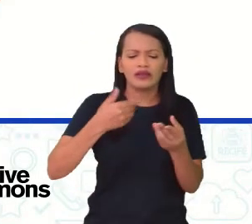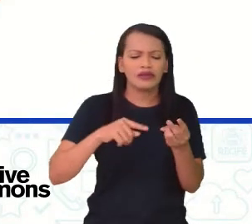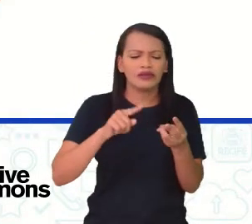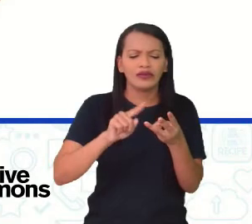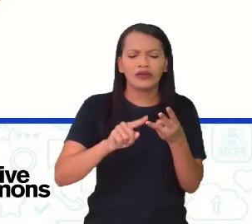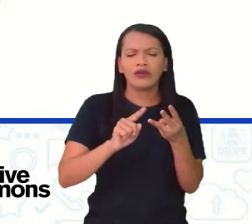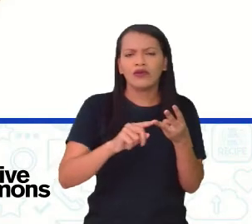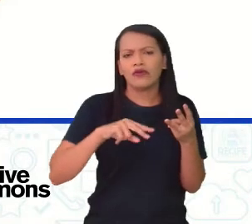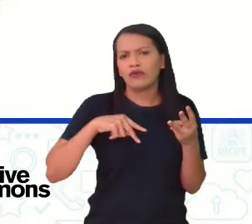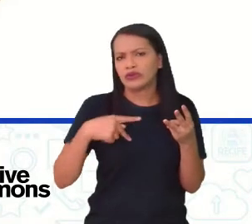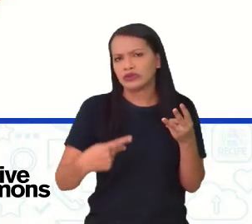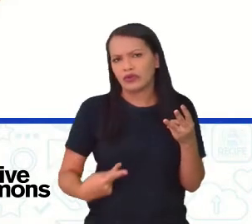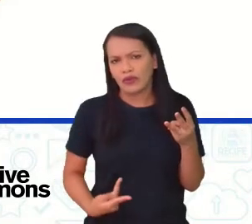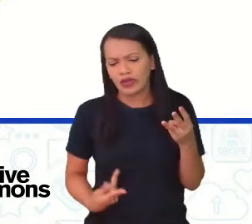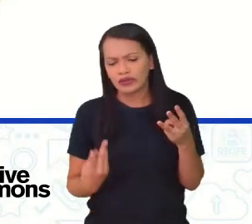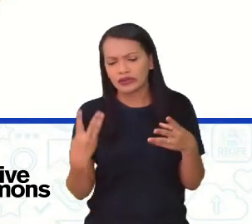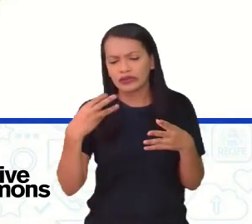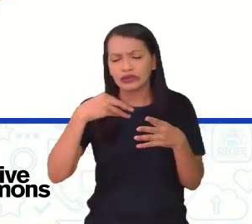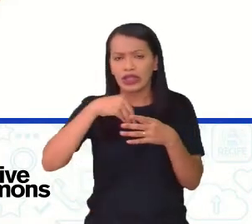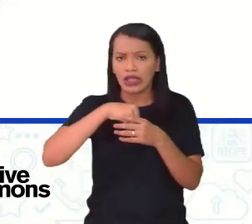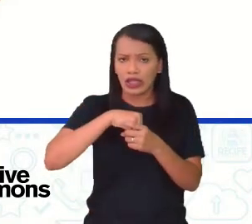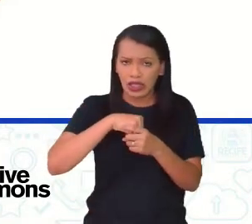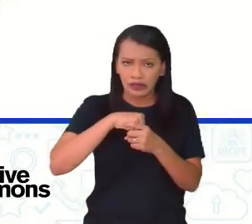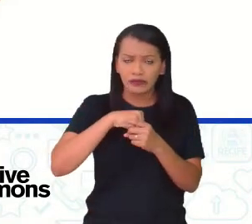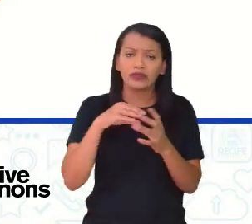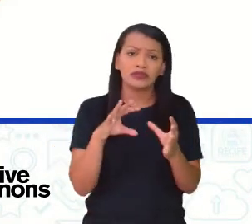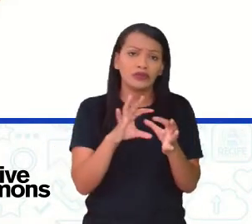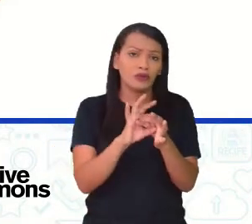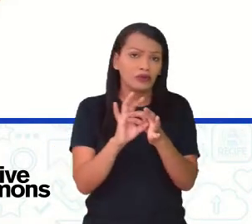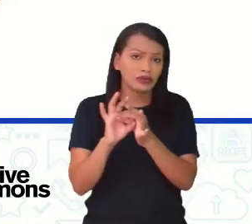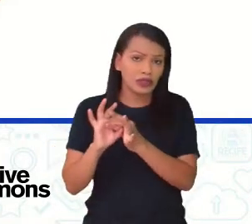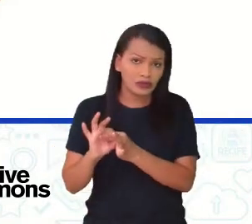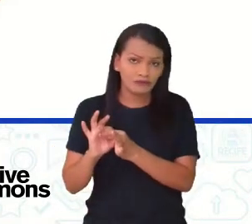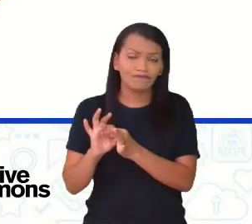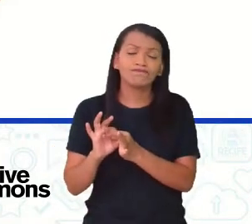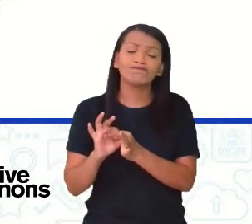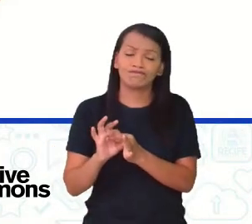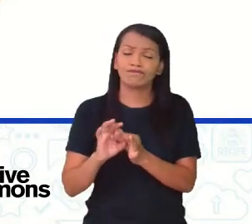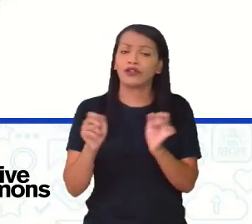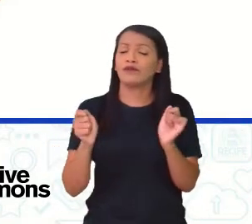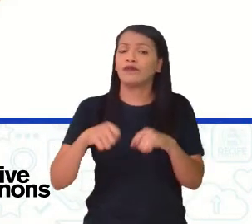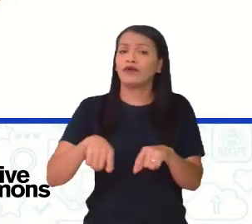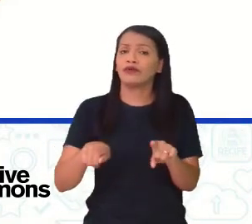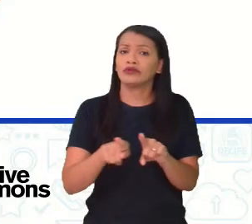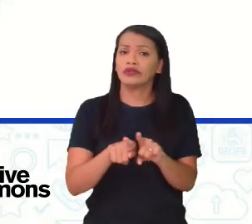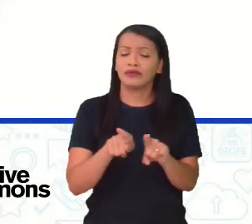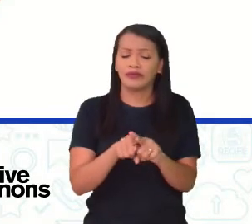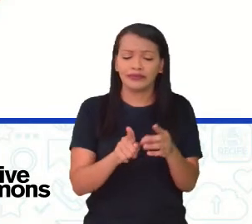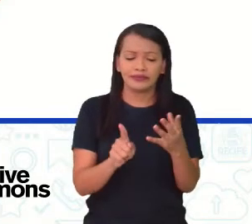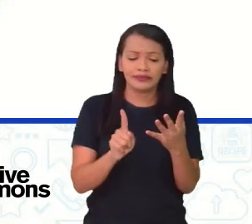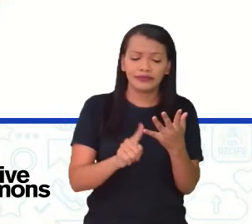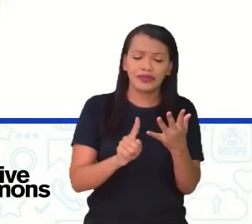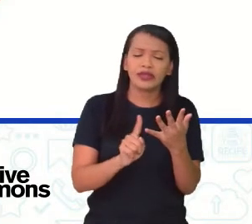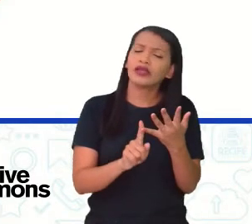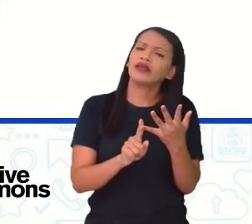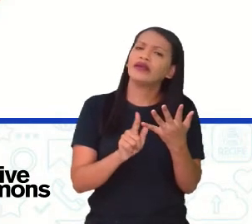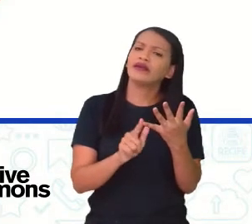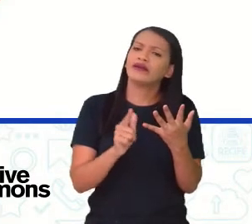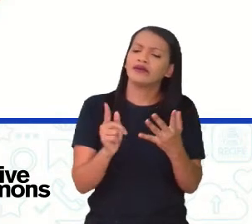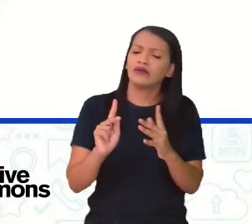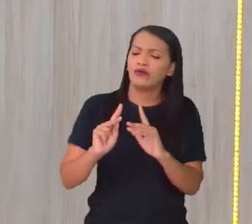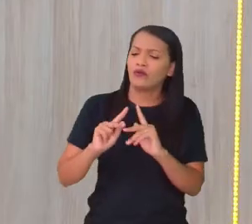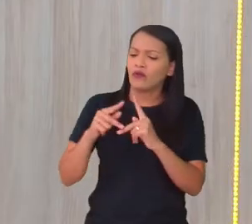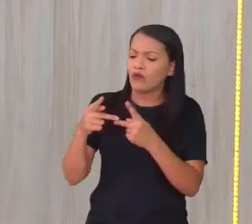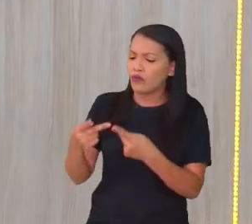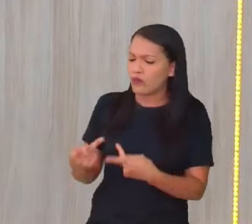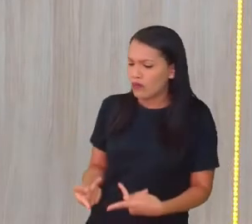ser humano inserido dentro desse contexto. Pode ser uma inter-relação de ser humano